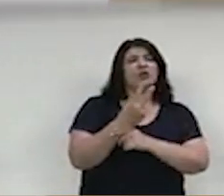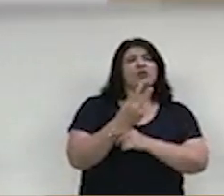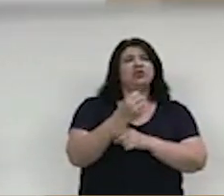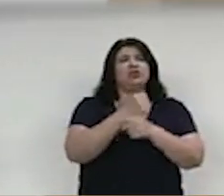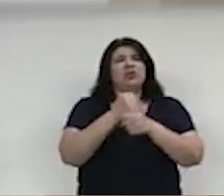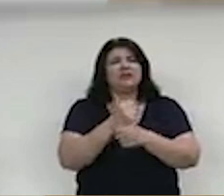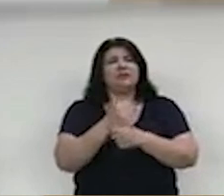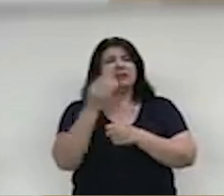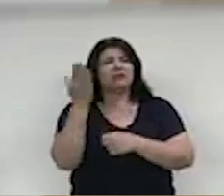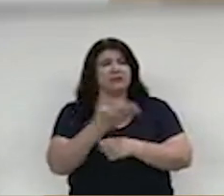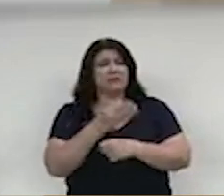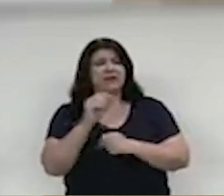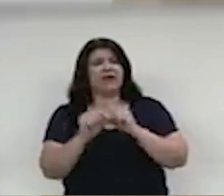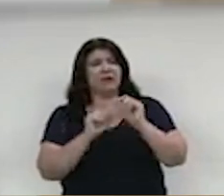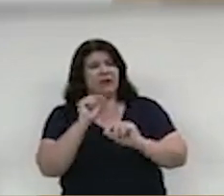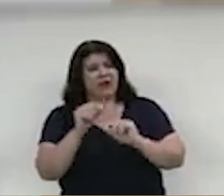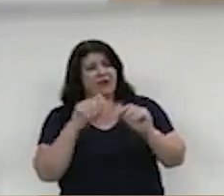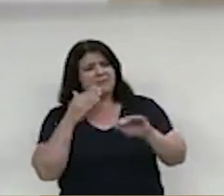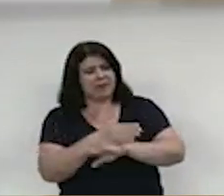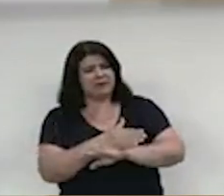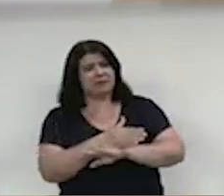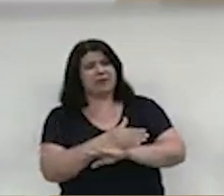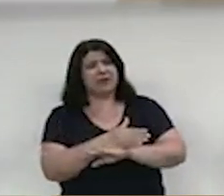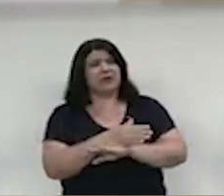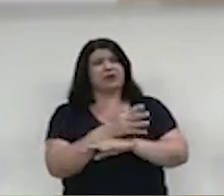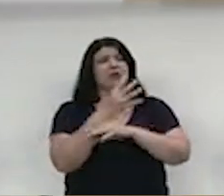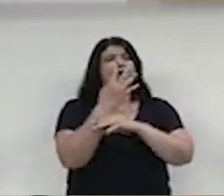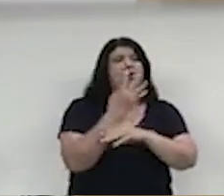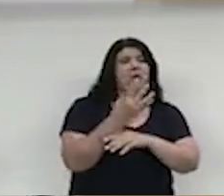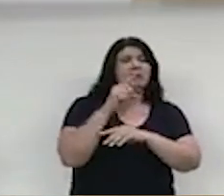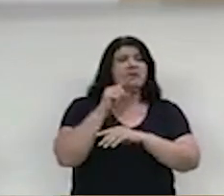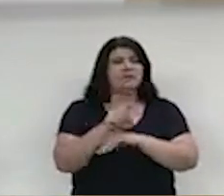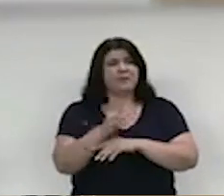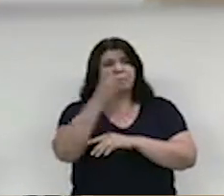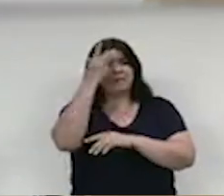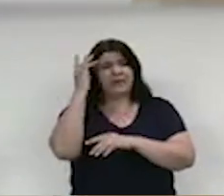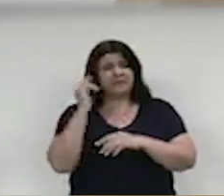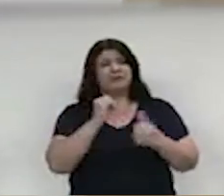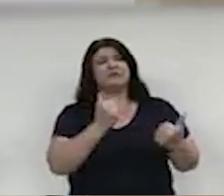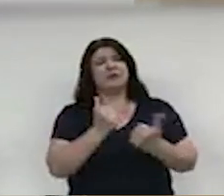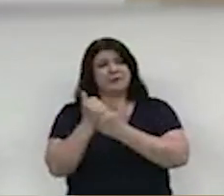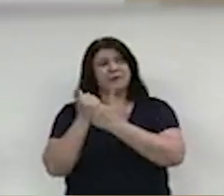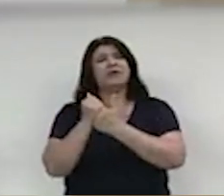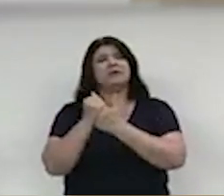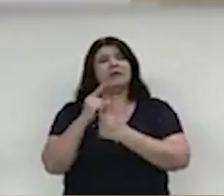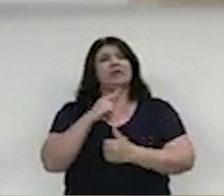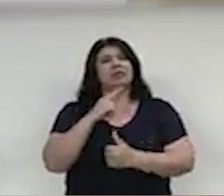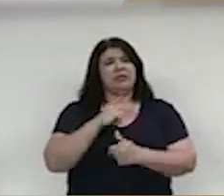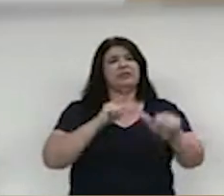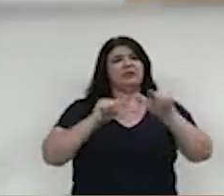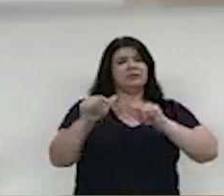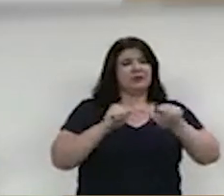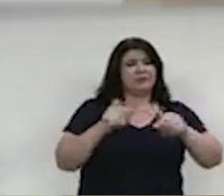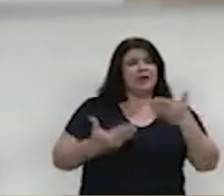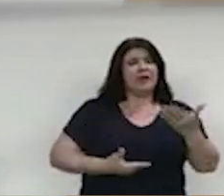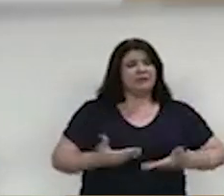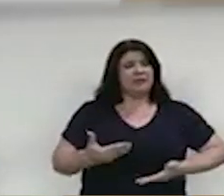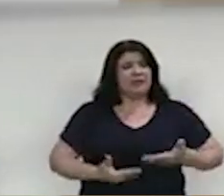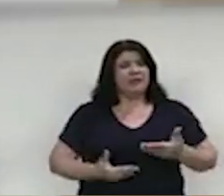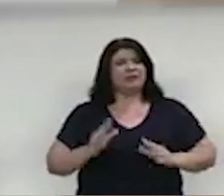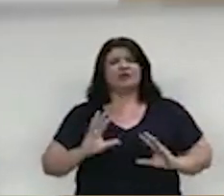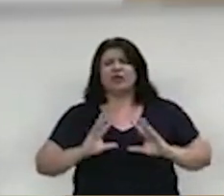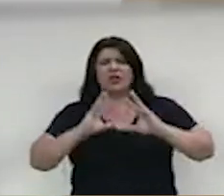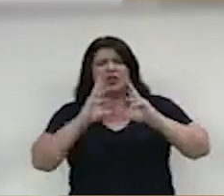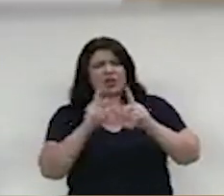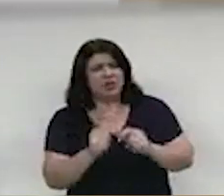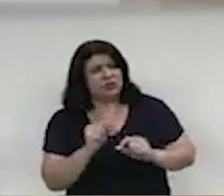diretoria, associação de Praia Grande beneficia quase 4 mil pessoas, oferecendo serviços e produtos de qualidade e preços